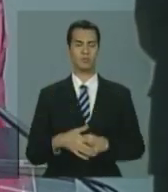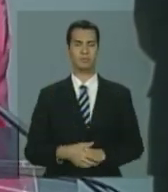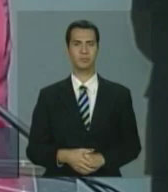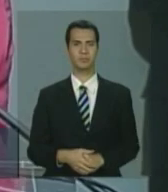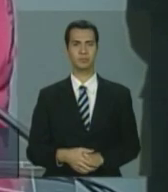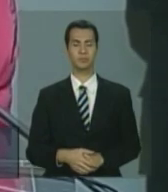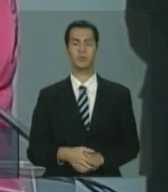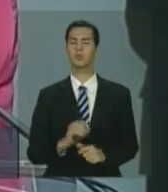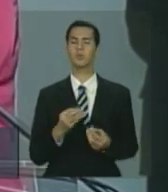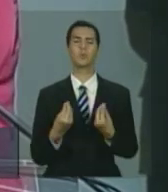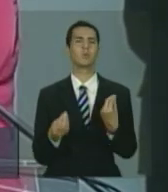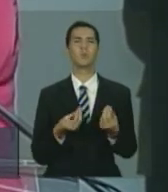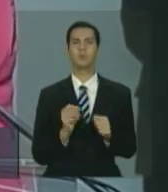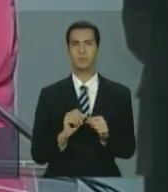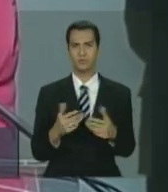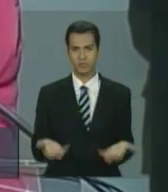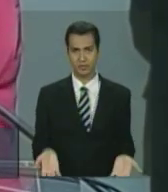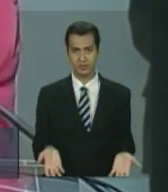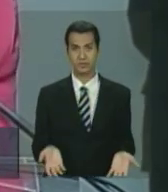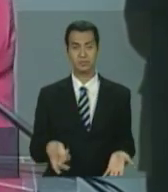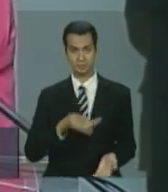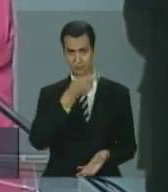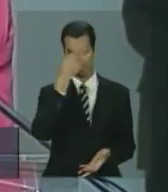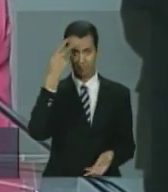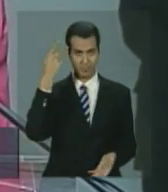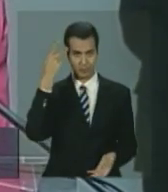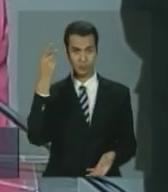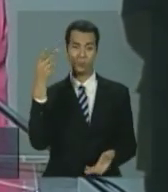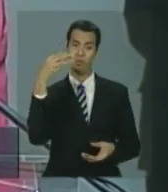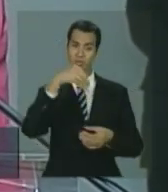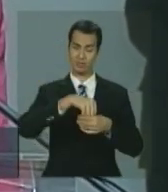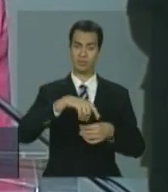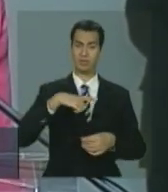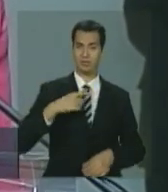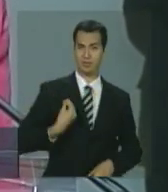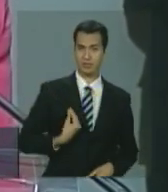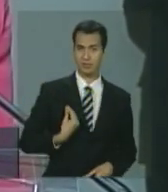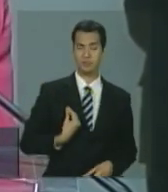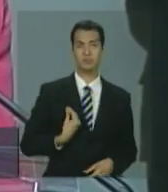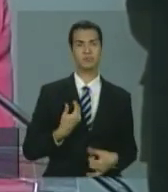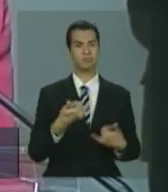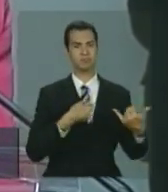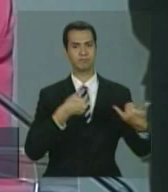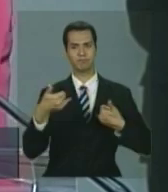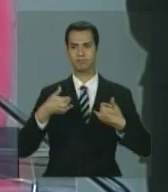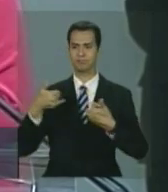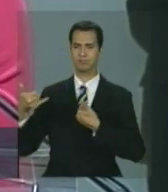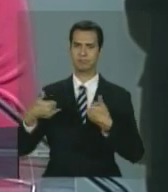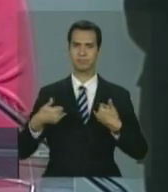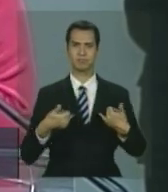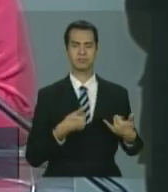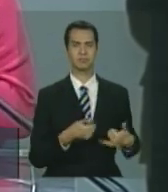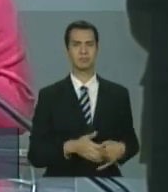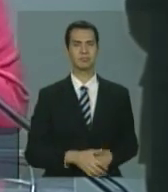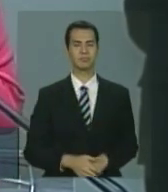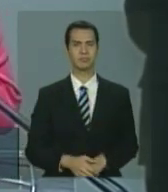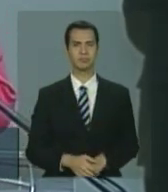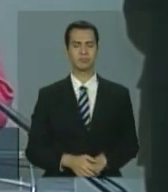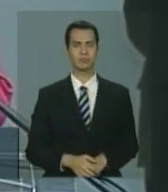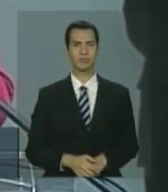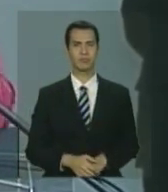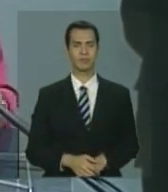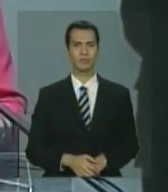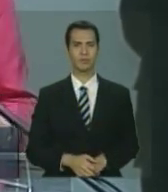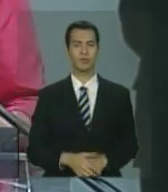escutando as pessoas que estão diretamente em contato com o problema. Eu queria dizer para